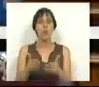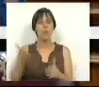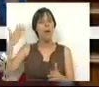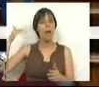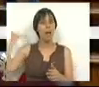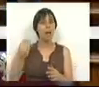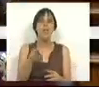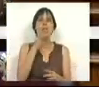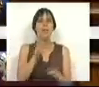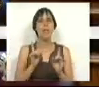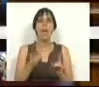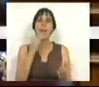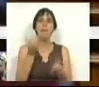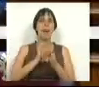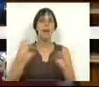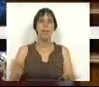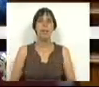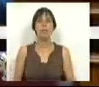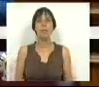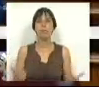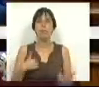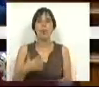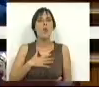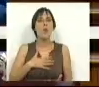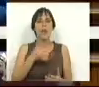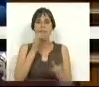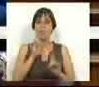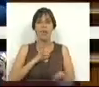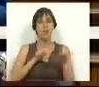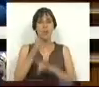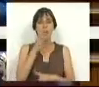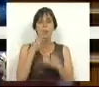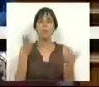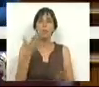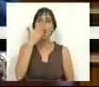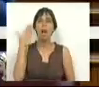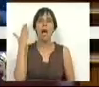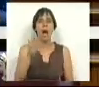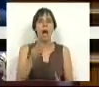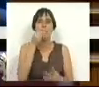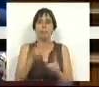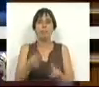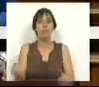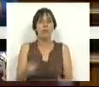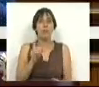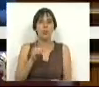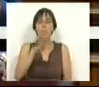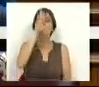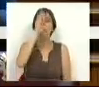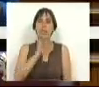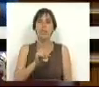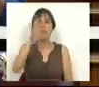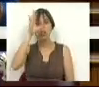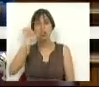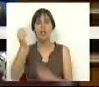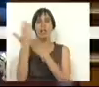antes dizia que era magnífico. Eu já não quero falar, Sr. Deputado, da atitude deprimente do Ministro